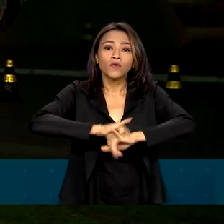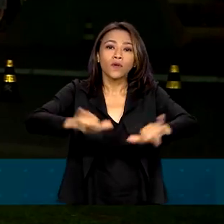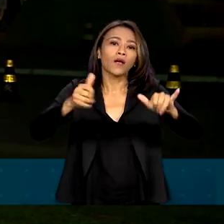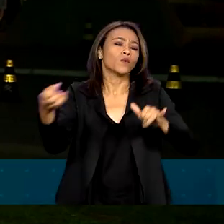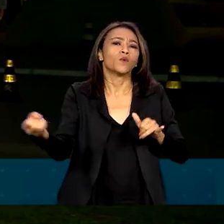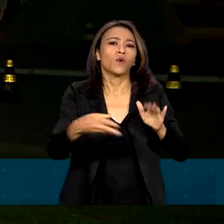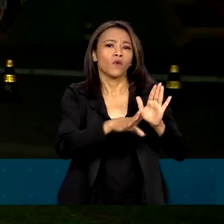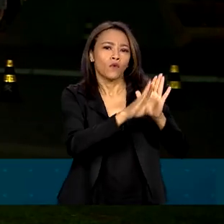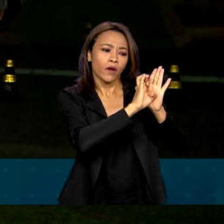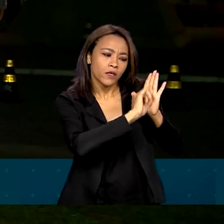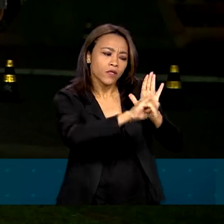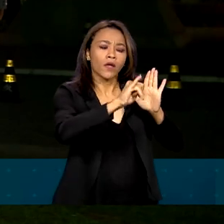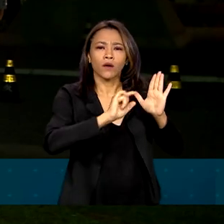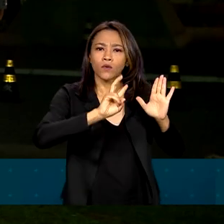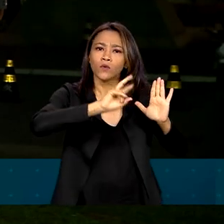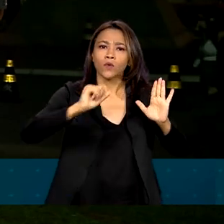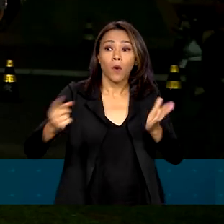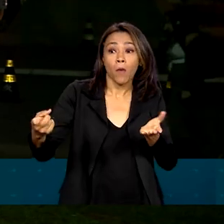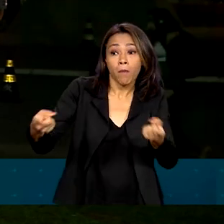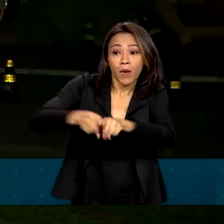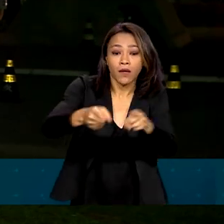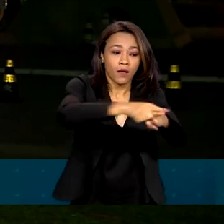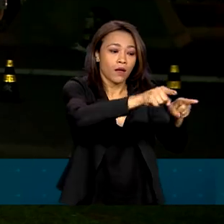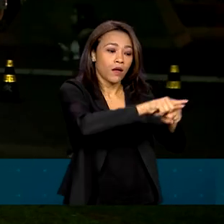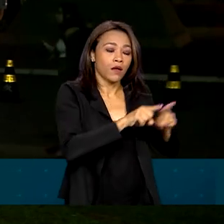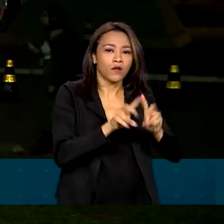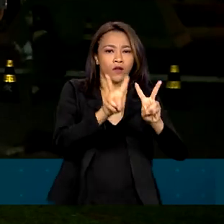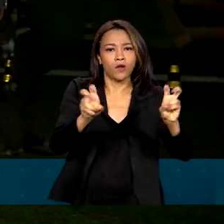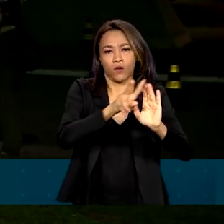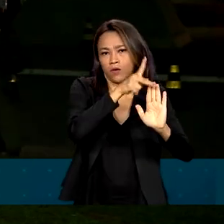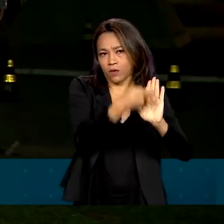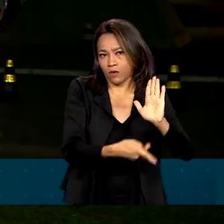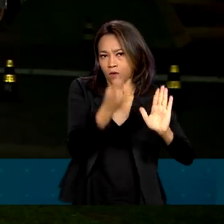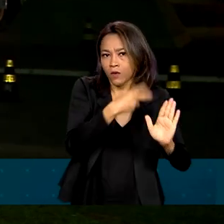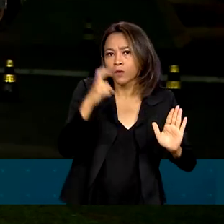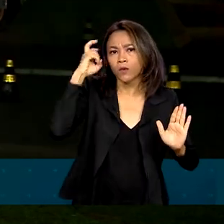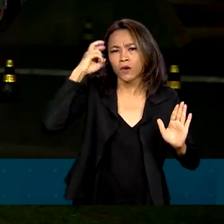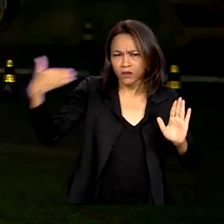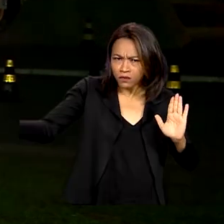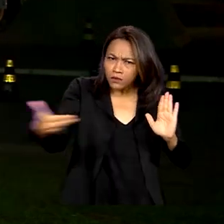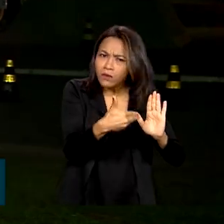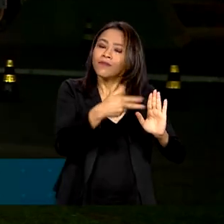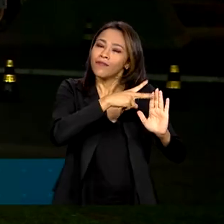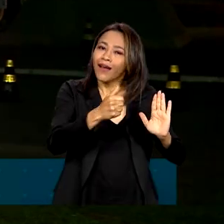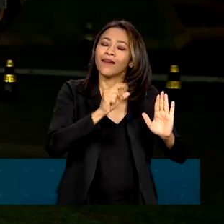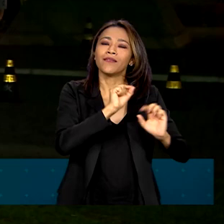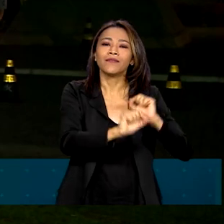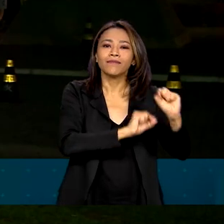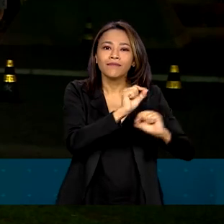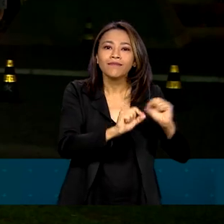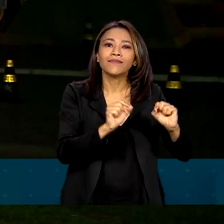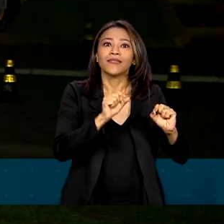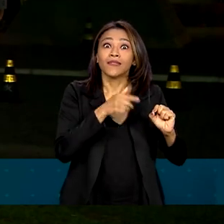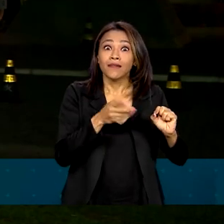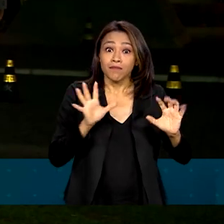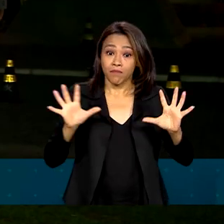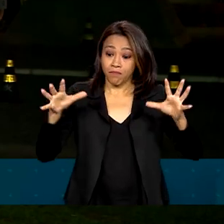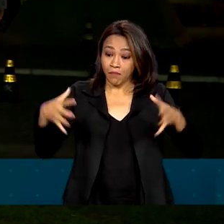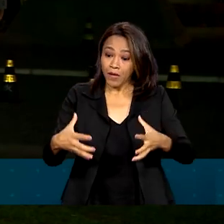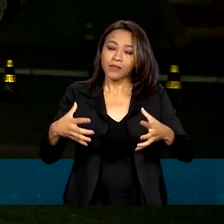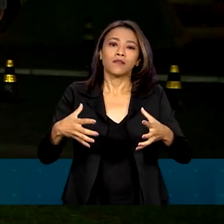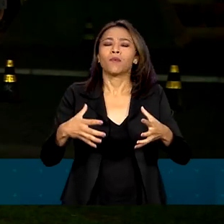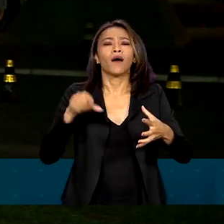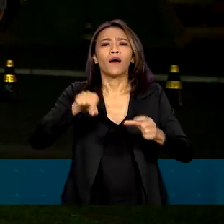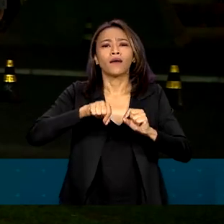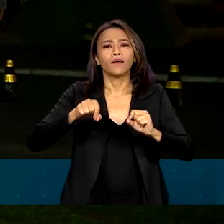novo edital de patrocínio para projetos culturais que vão fazer parte da programação do Centro Cultural do